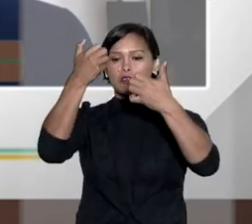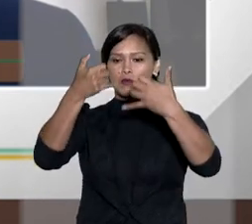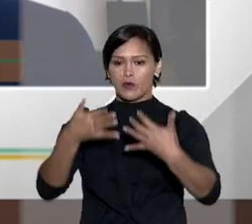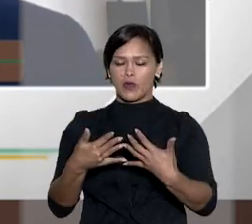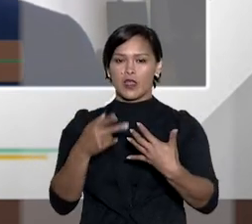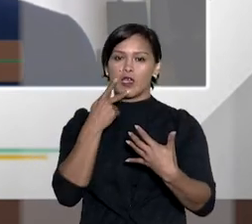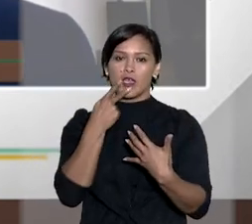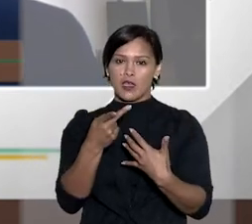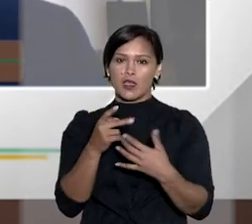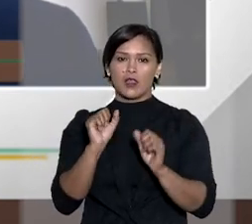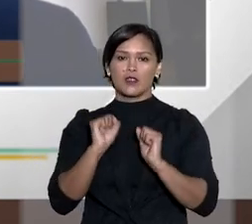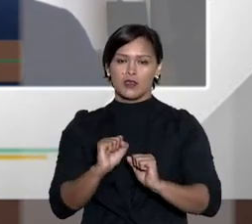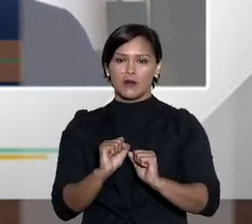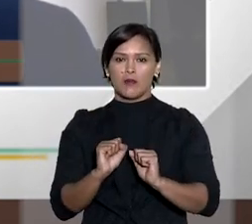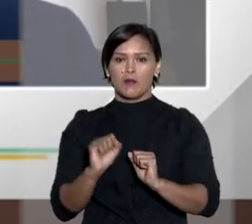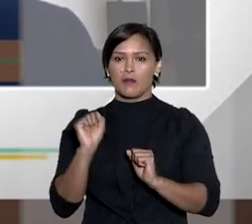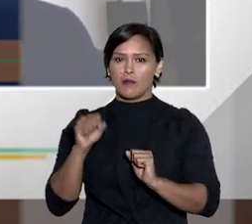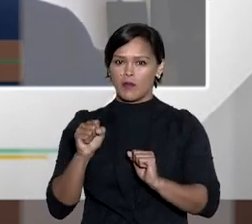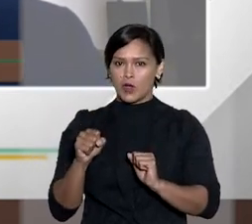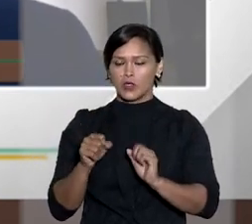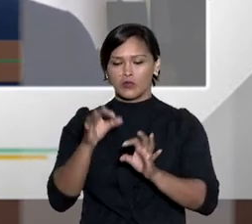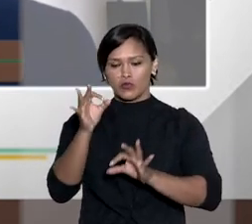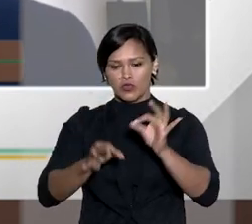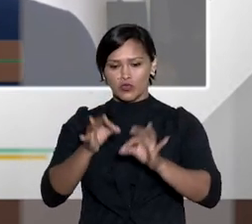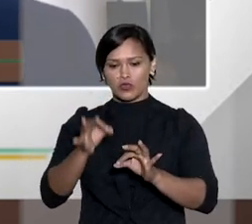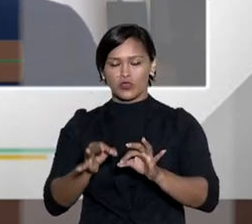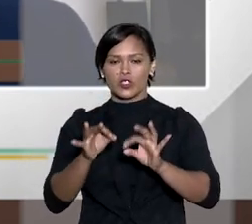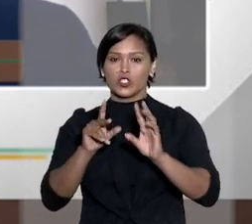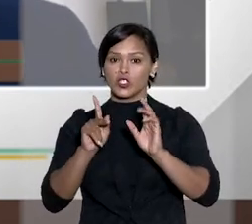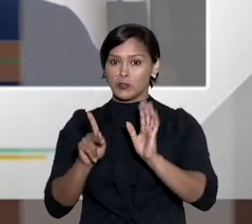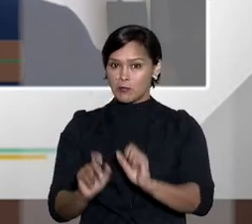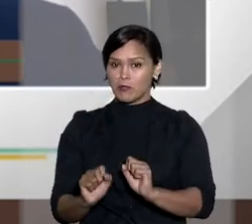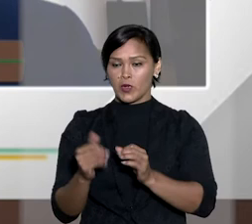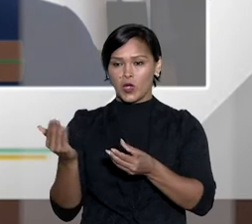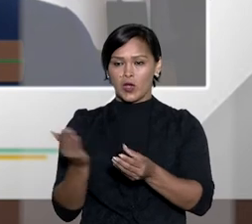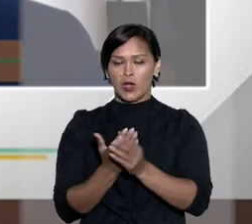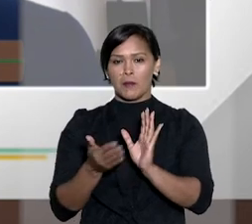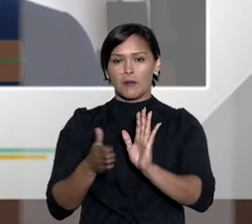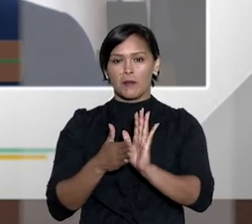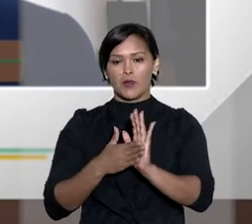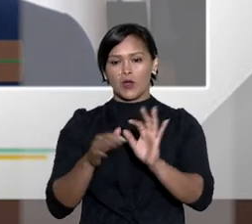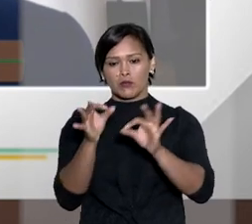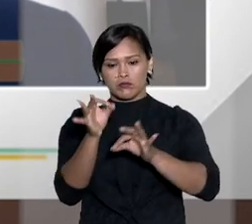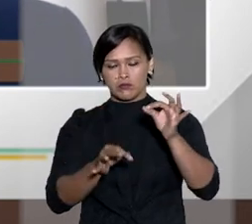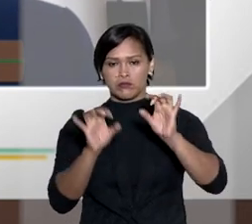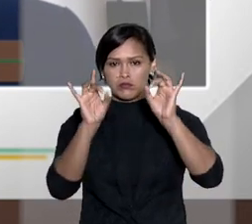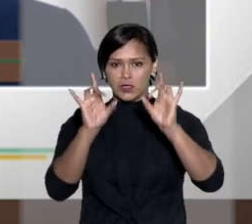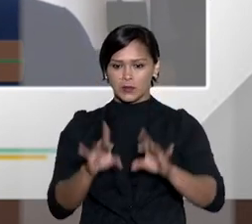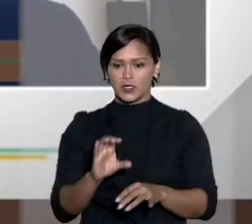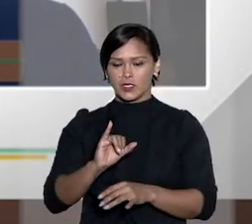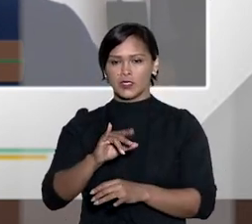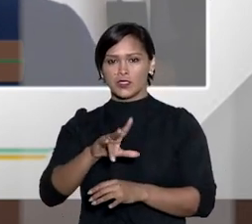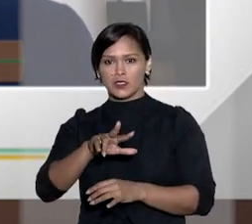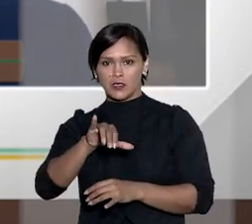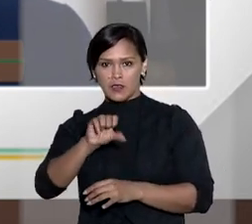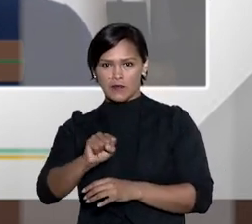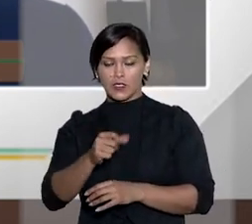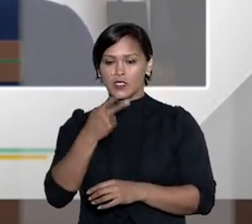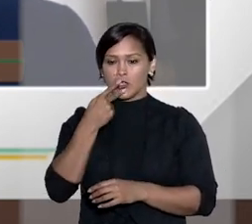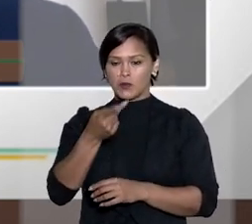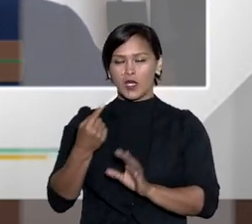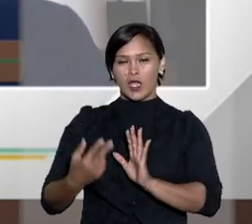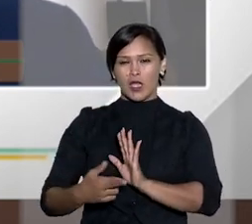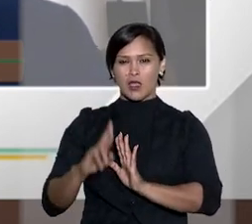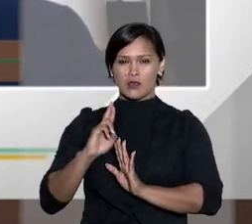2001 todas essas pessoas podem jurídicas podem propor ação no